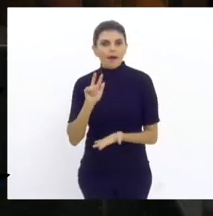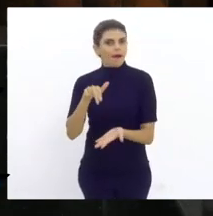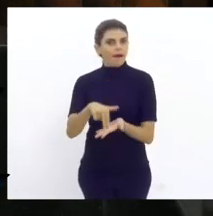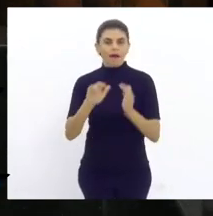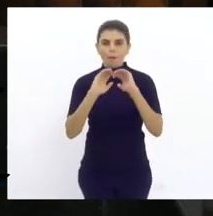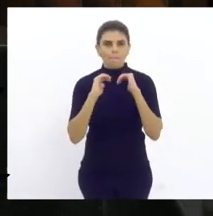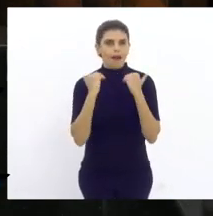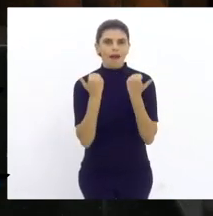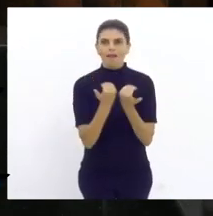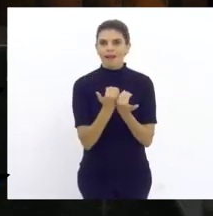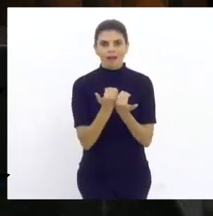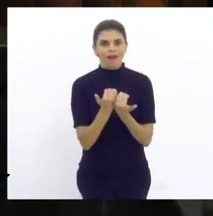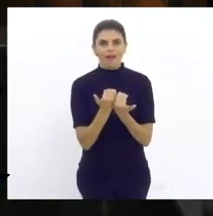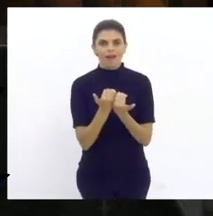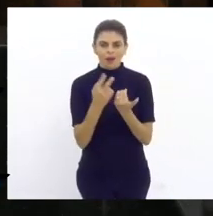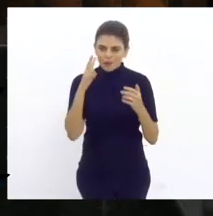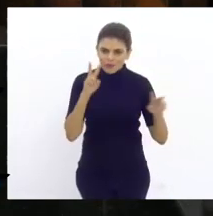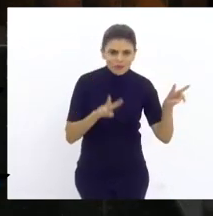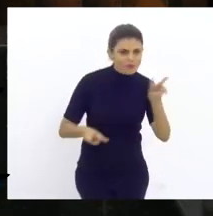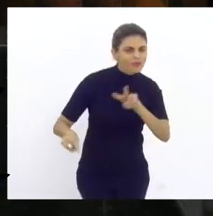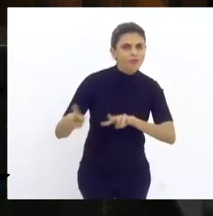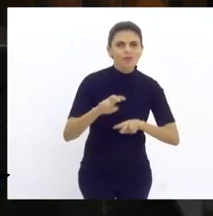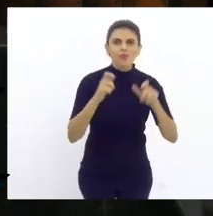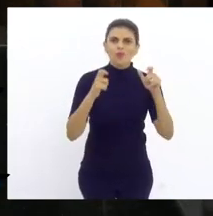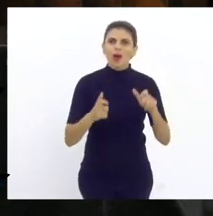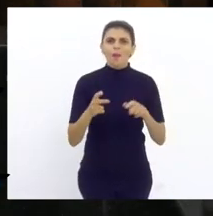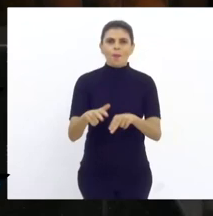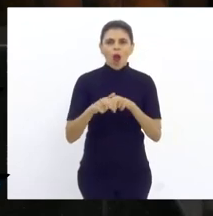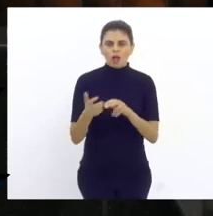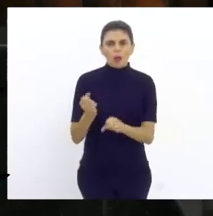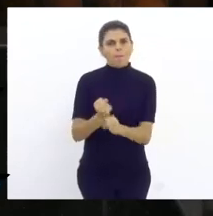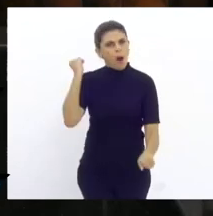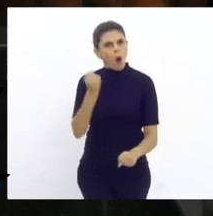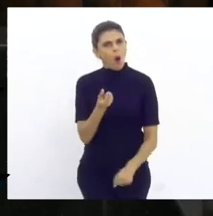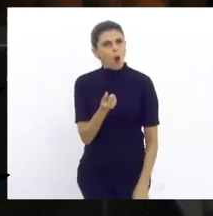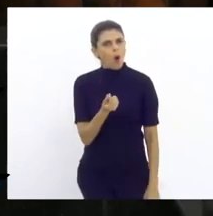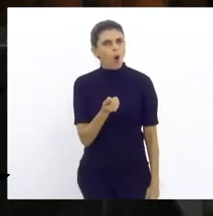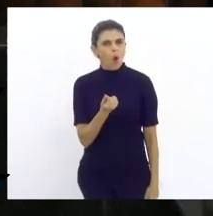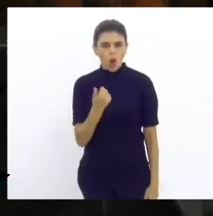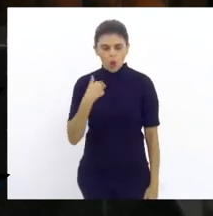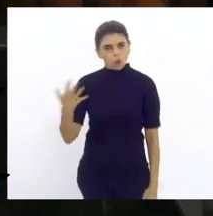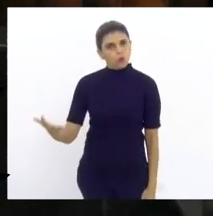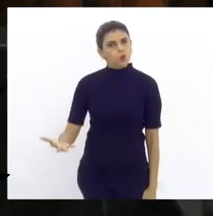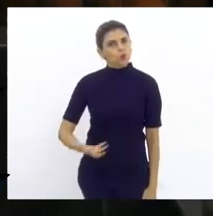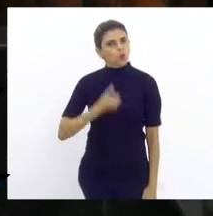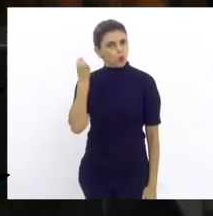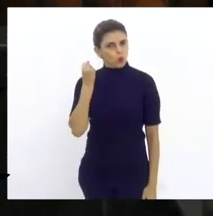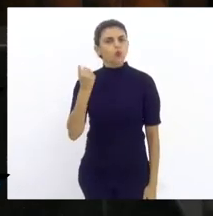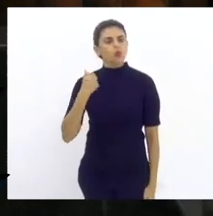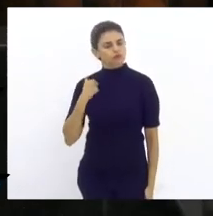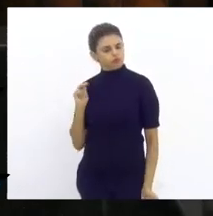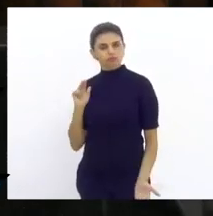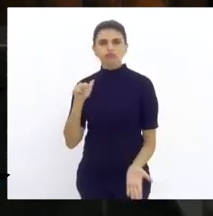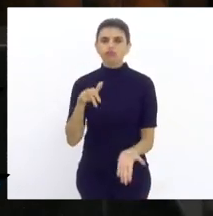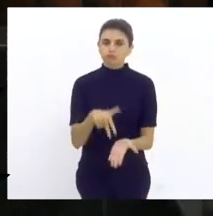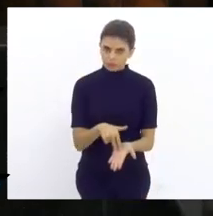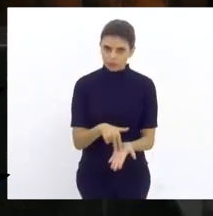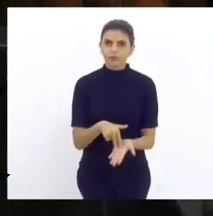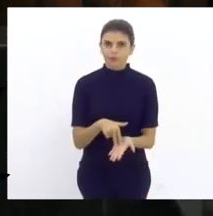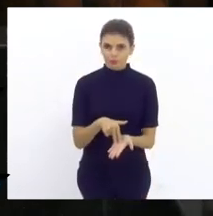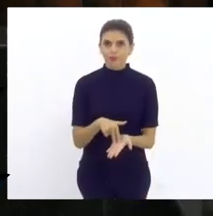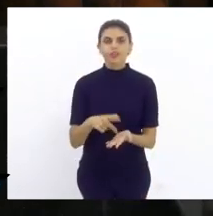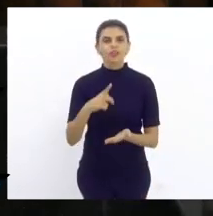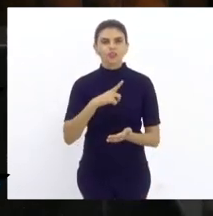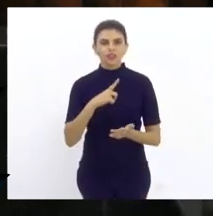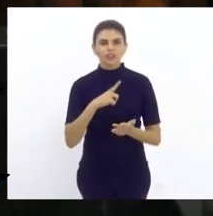da forma como estão conduzindo aquele estágio. Me assustou chegar no Maracanã lá e quando a gente foi até uma